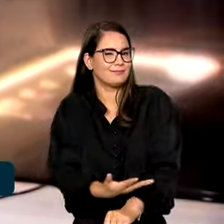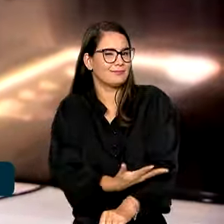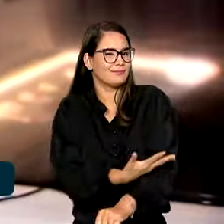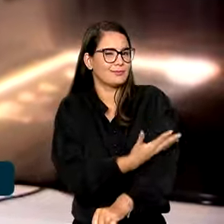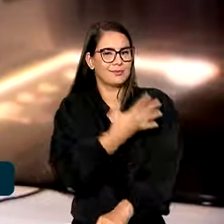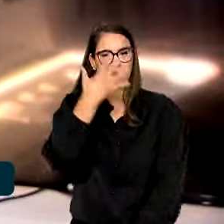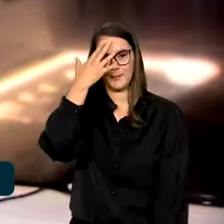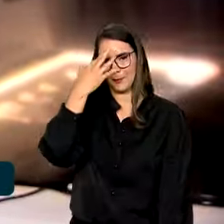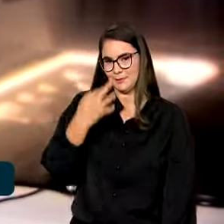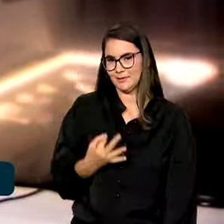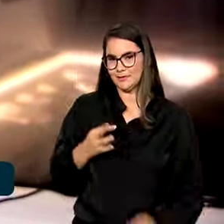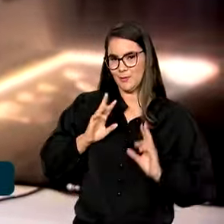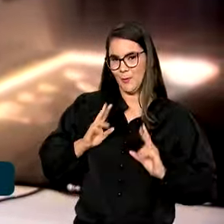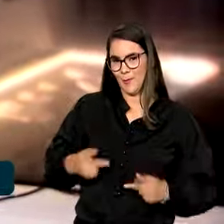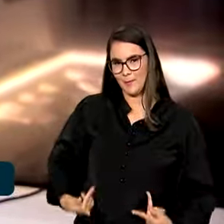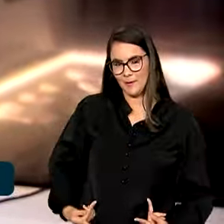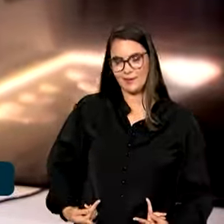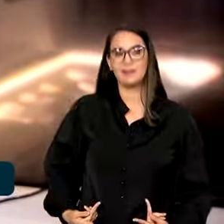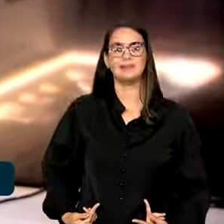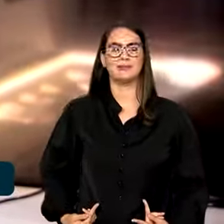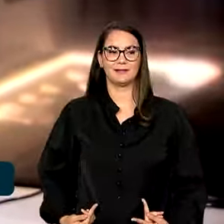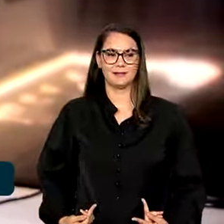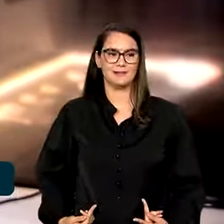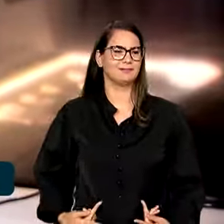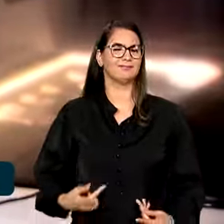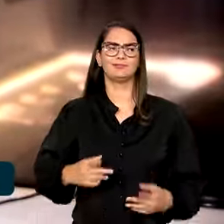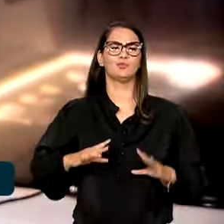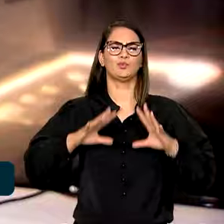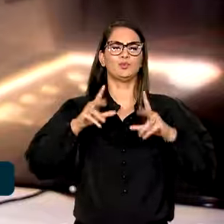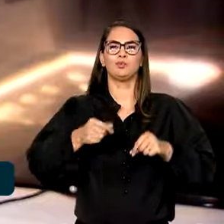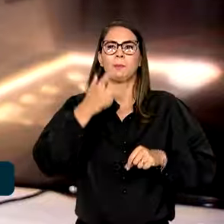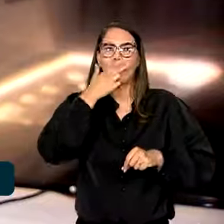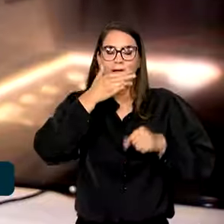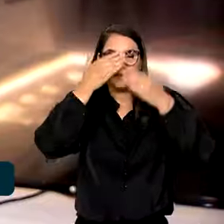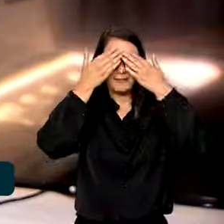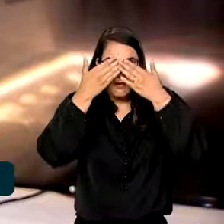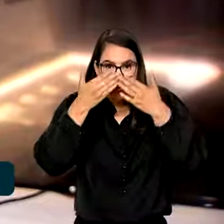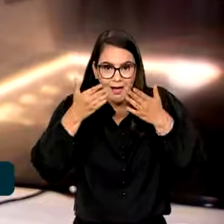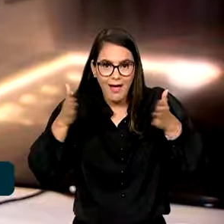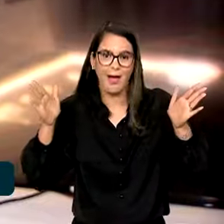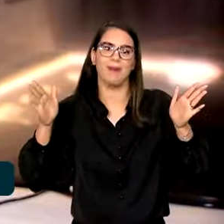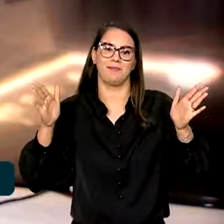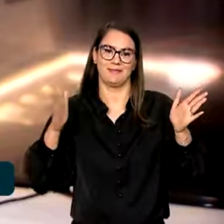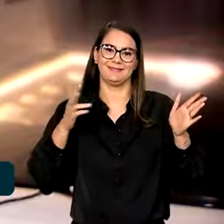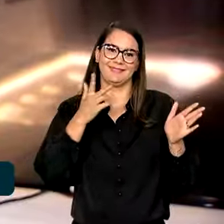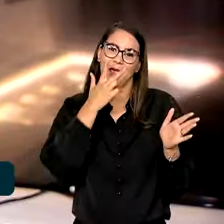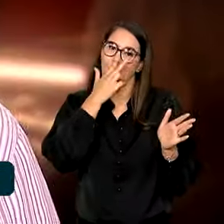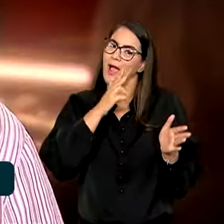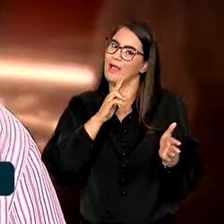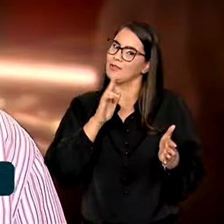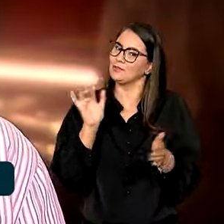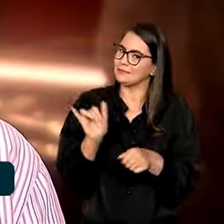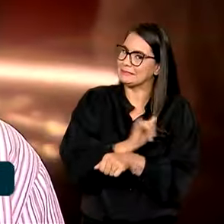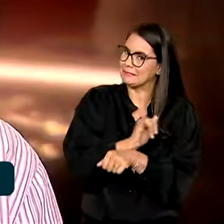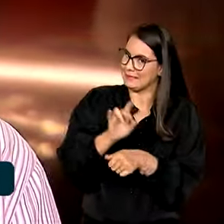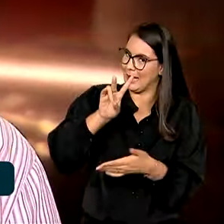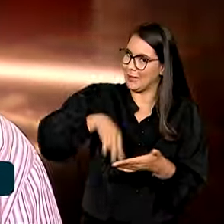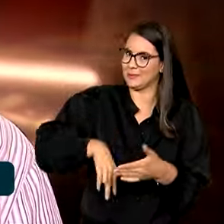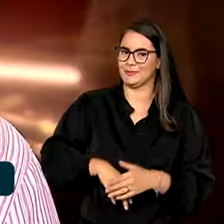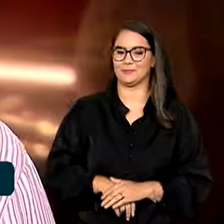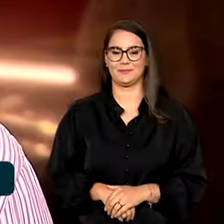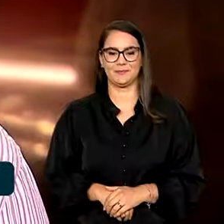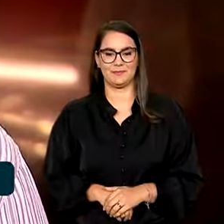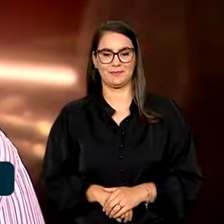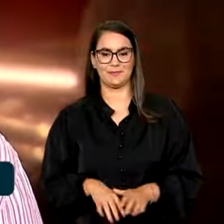de compreensão humana. Enfim, tudo abre muito, né? Então, acho que o truque é a leitura. A gente forma